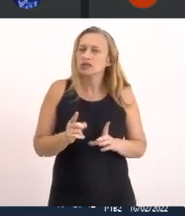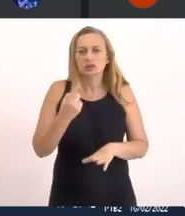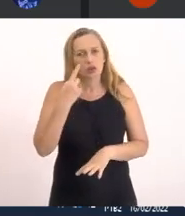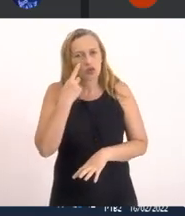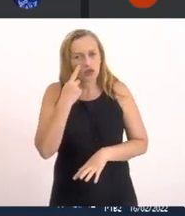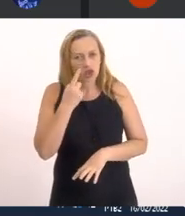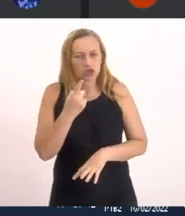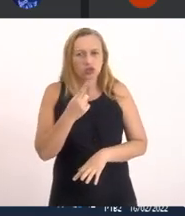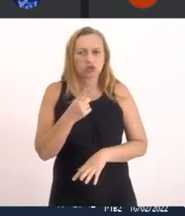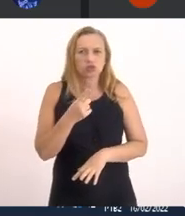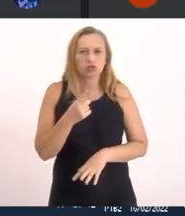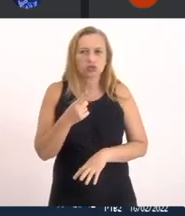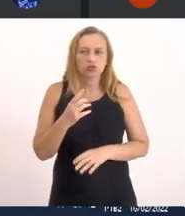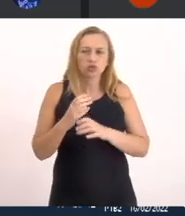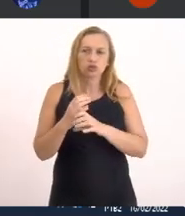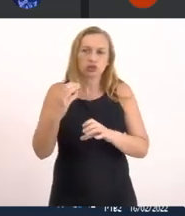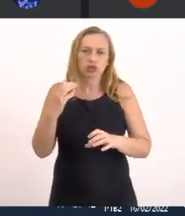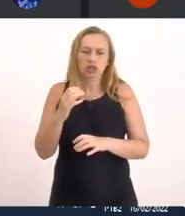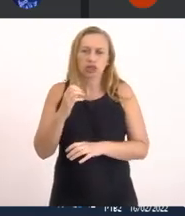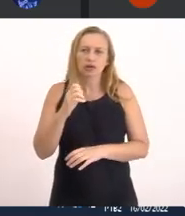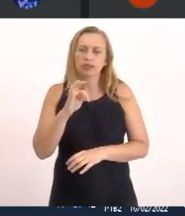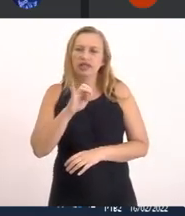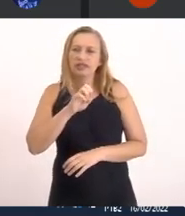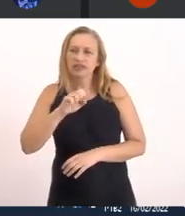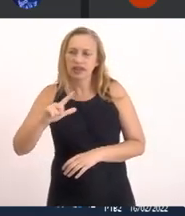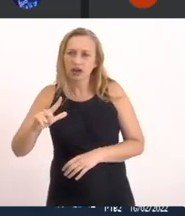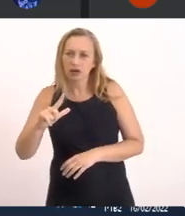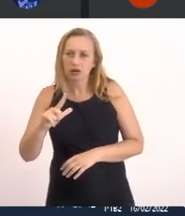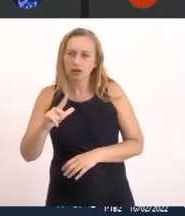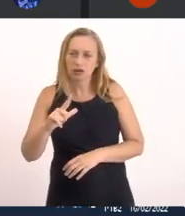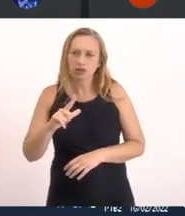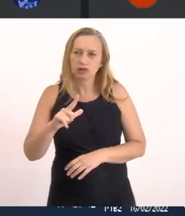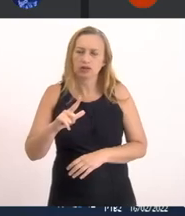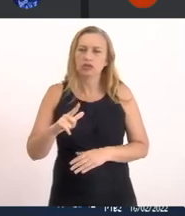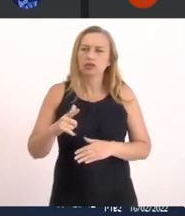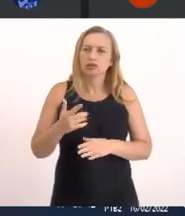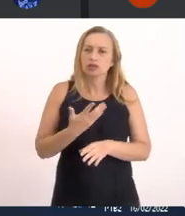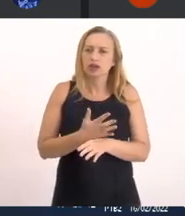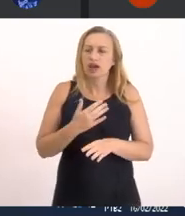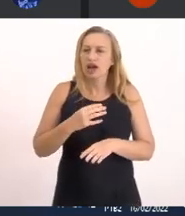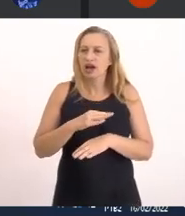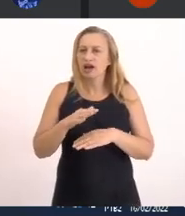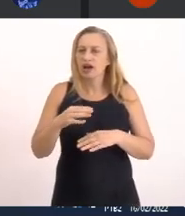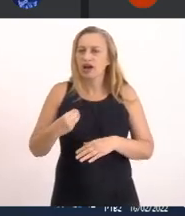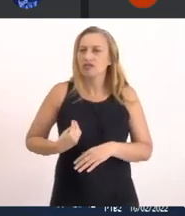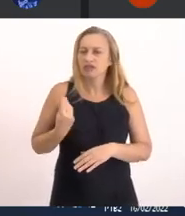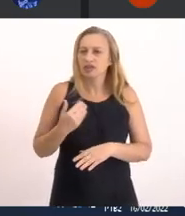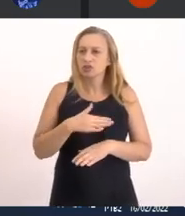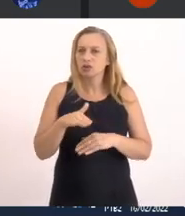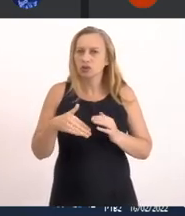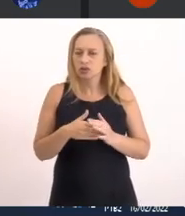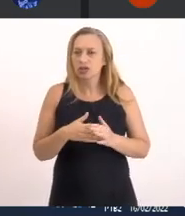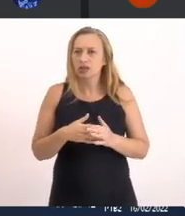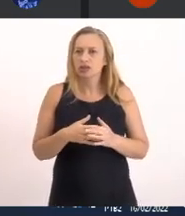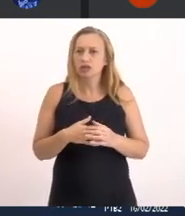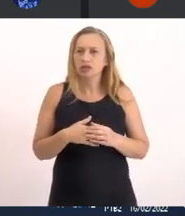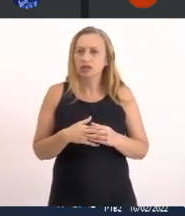Como engenheiro Ambiental E como praticante Dessa vida inteira De meio ambiente